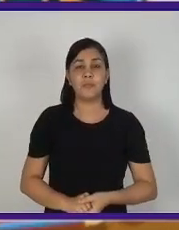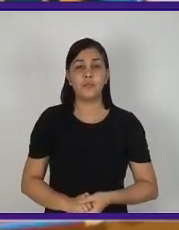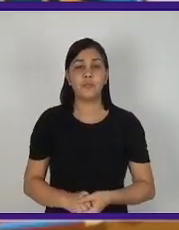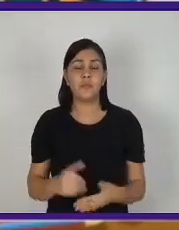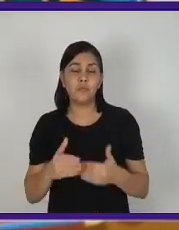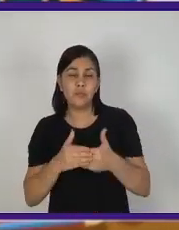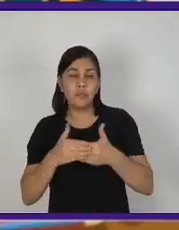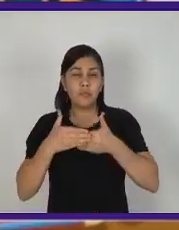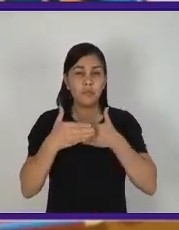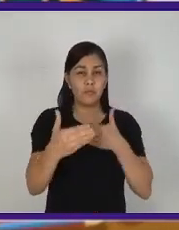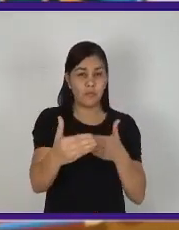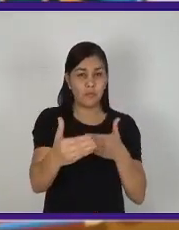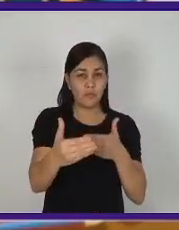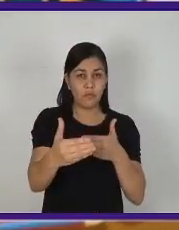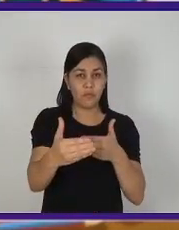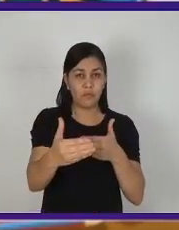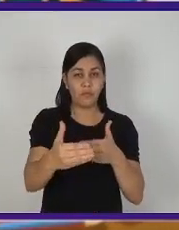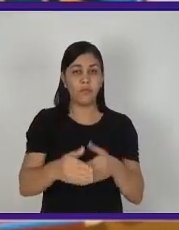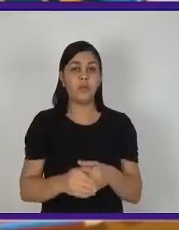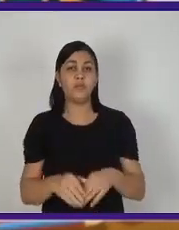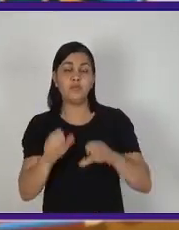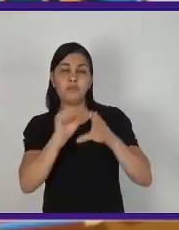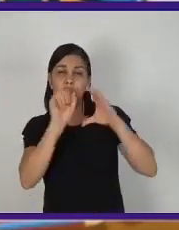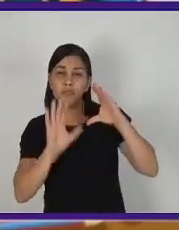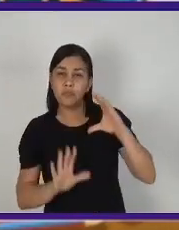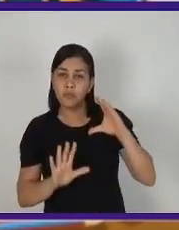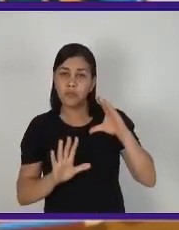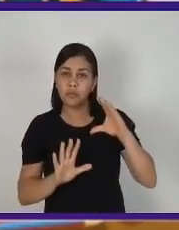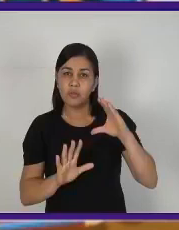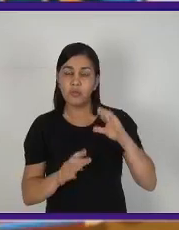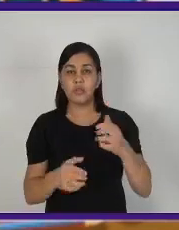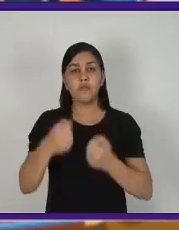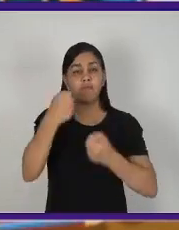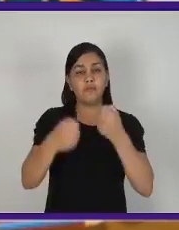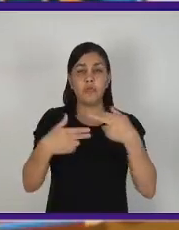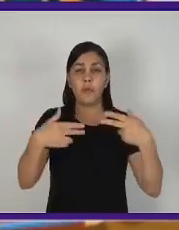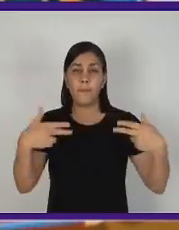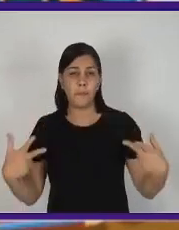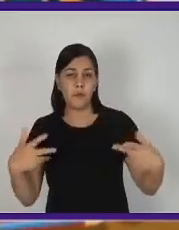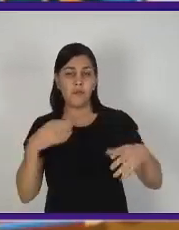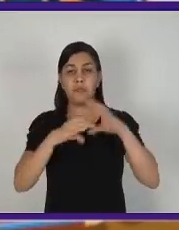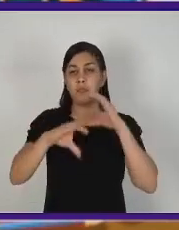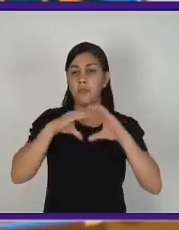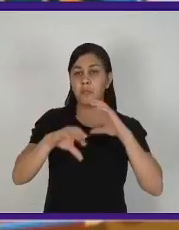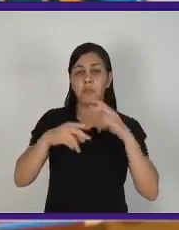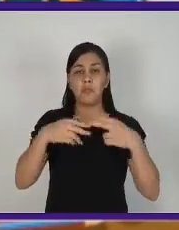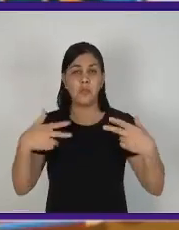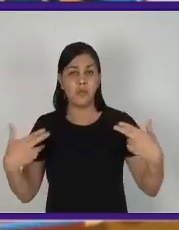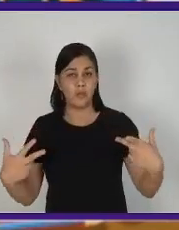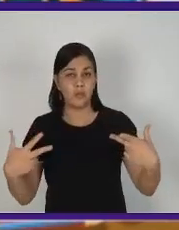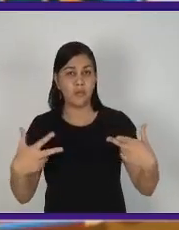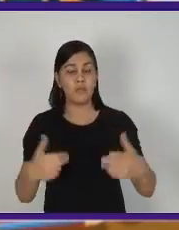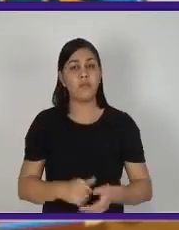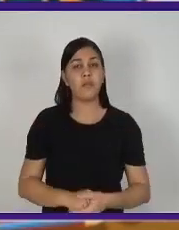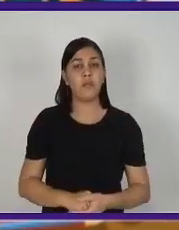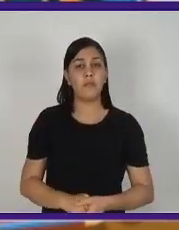esse avanço nesses aspectos do transporte e da comunicação,